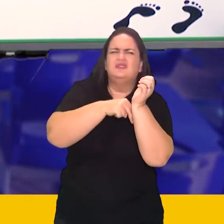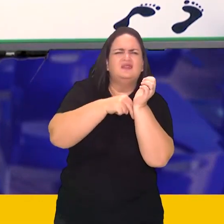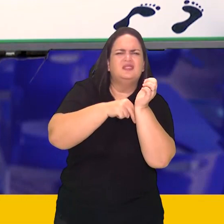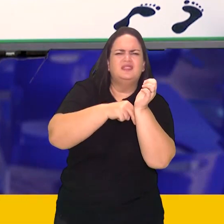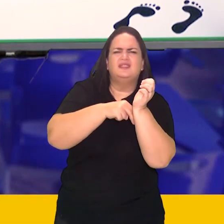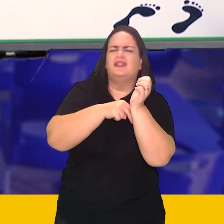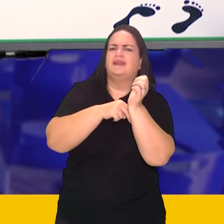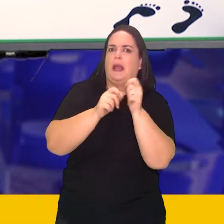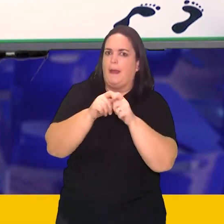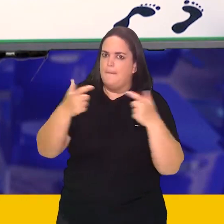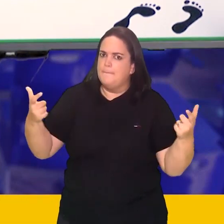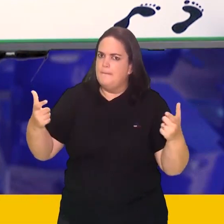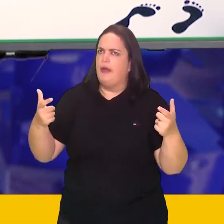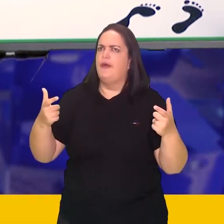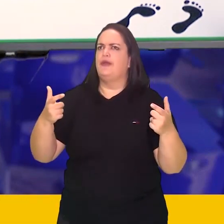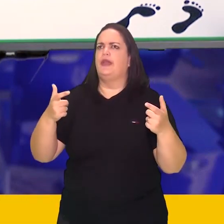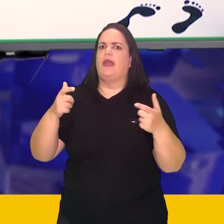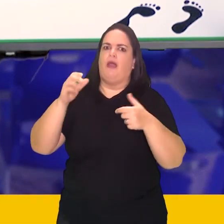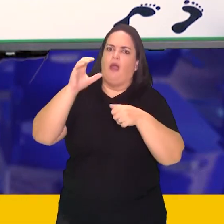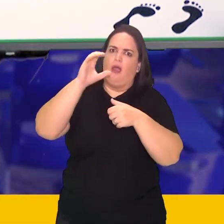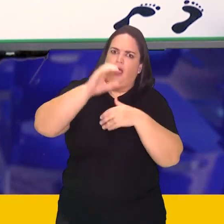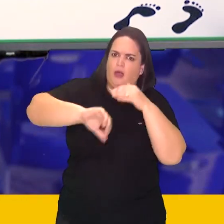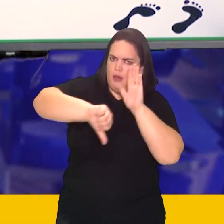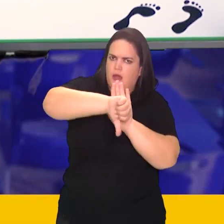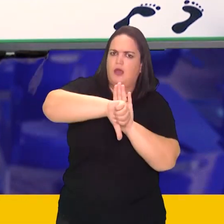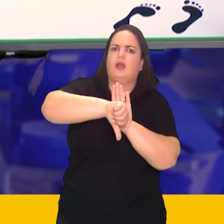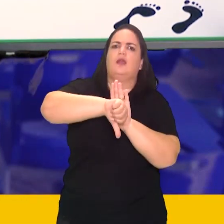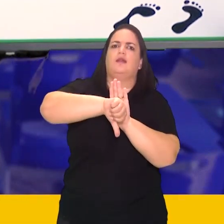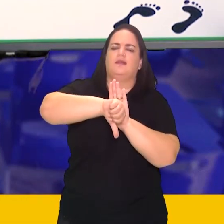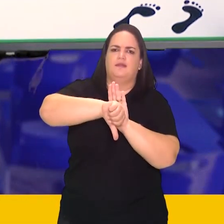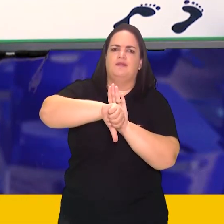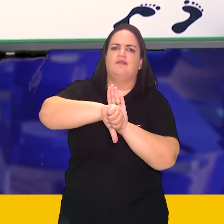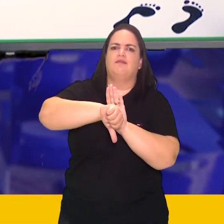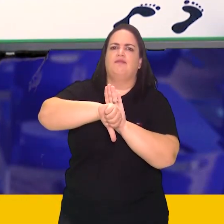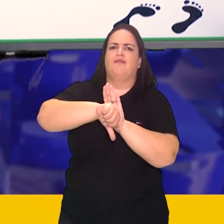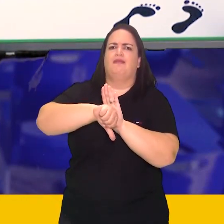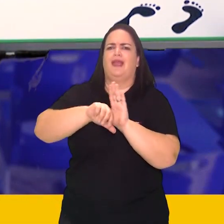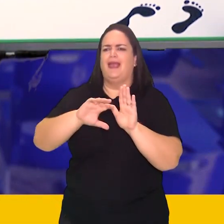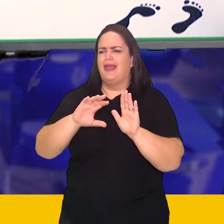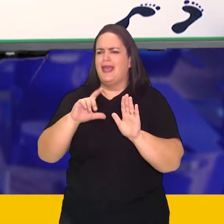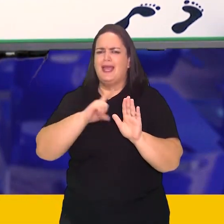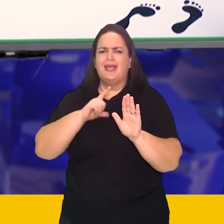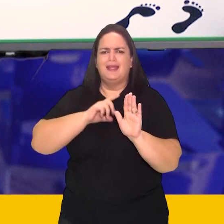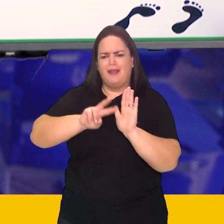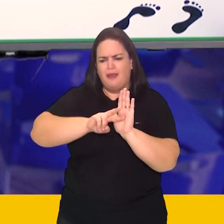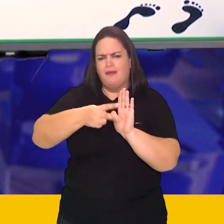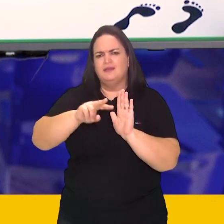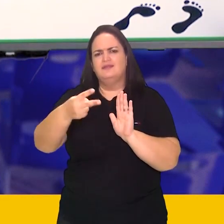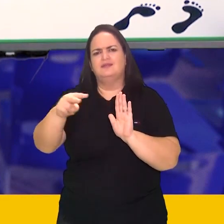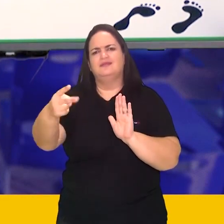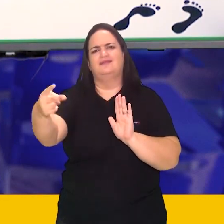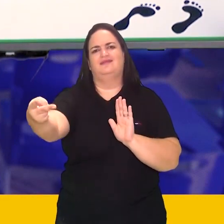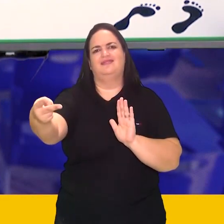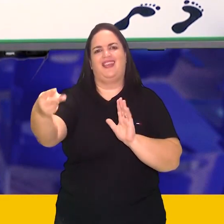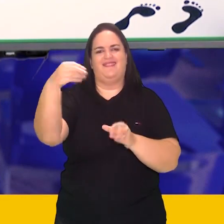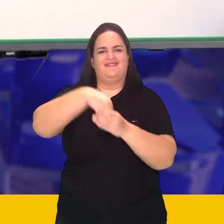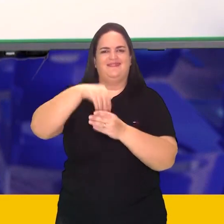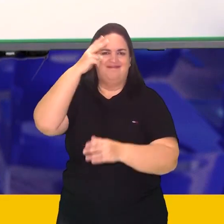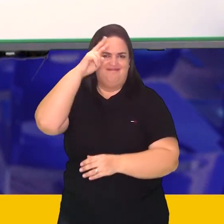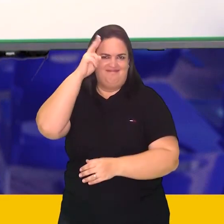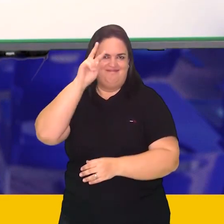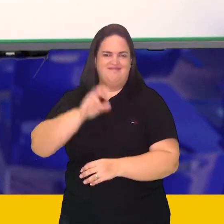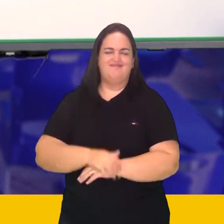criminoso que aconteceu fora da lei que vai gerar uma série de desdobramentos e consequências para a nossa história.